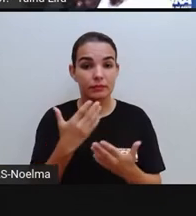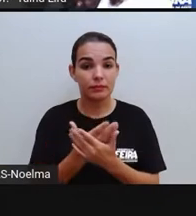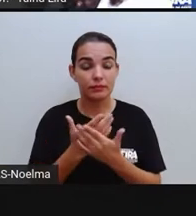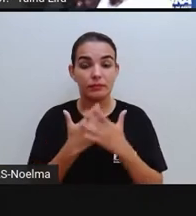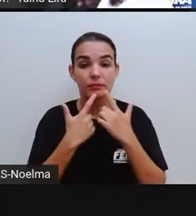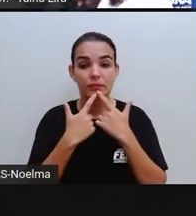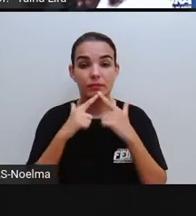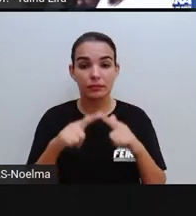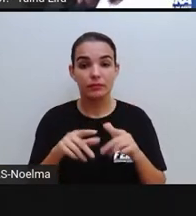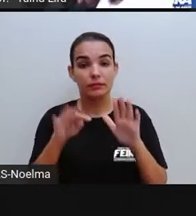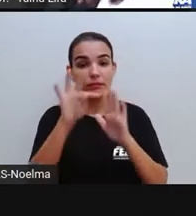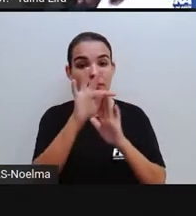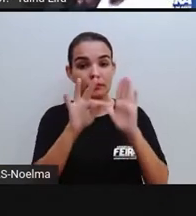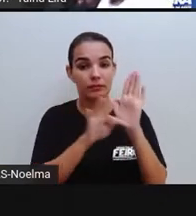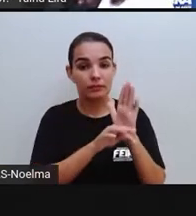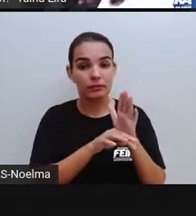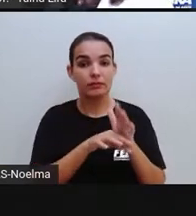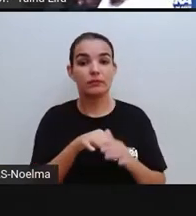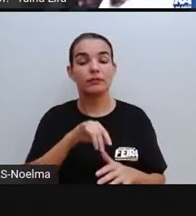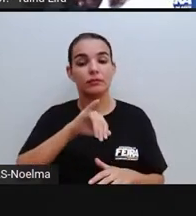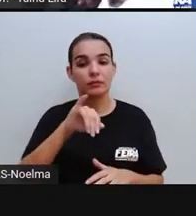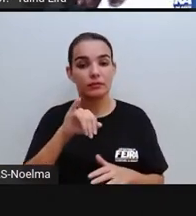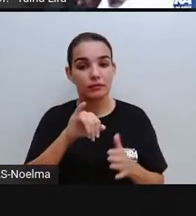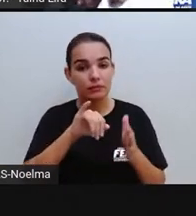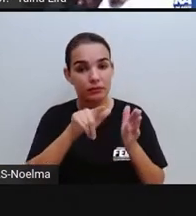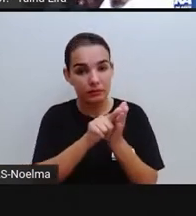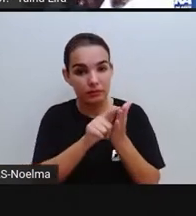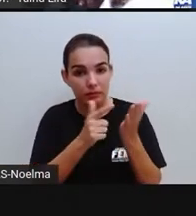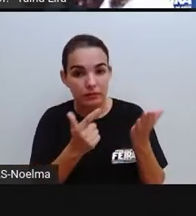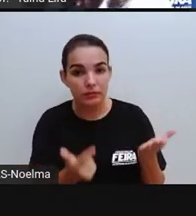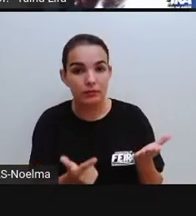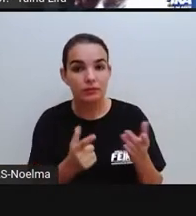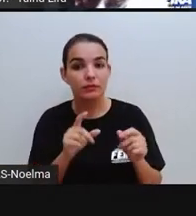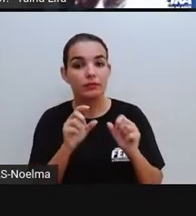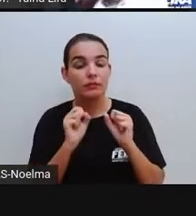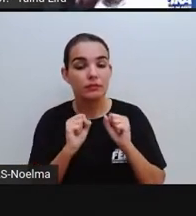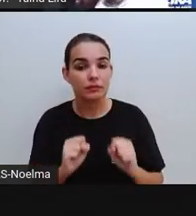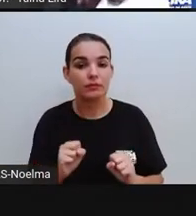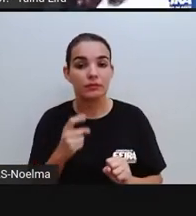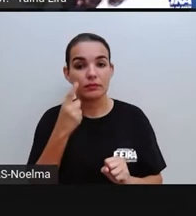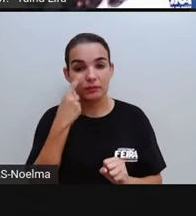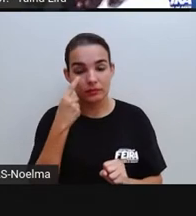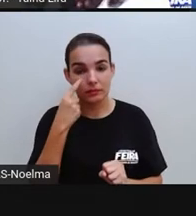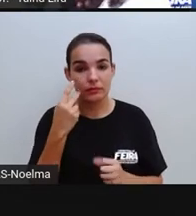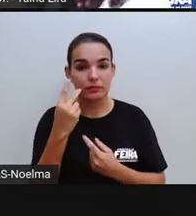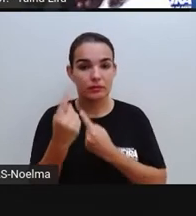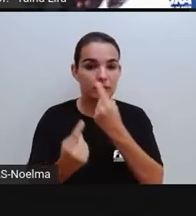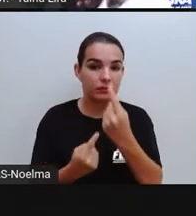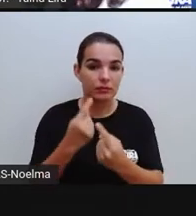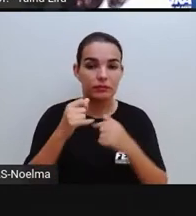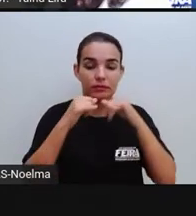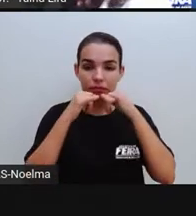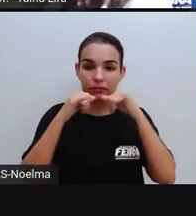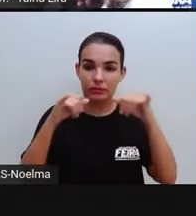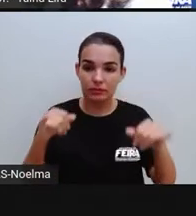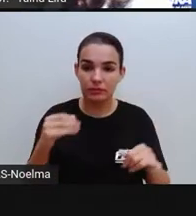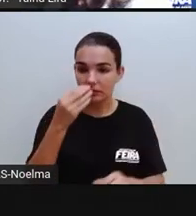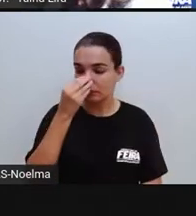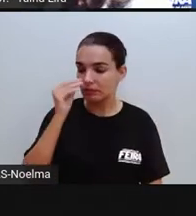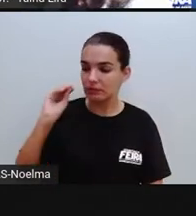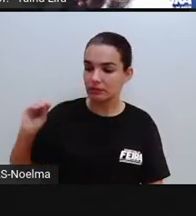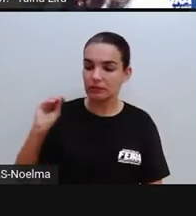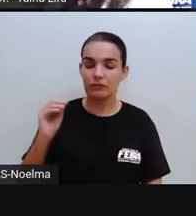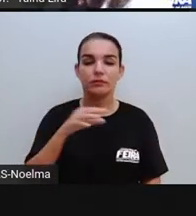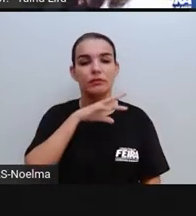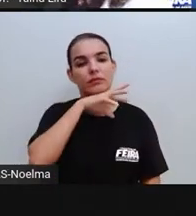textos jornalísticos. Nós vimos aí algumas matérias falando sobre o abandono de animais, né, que os